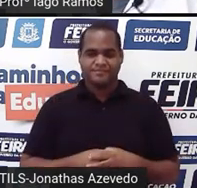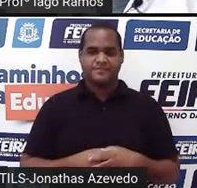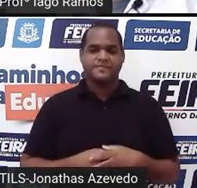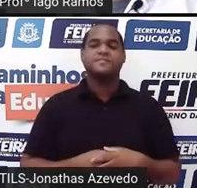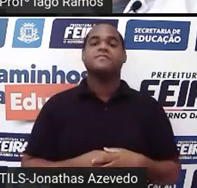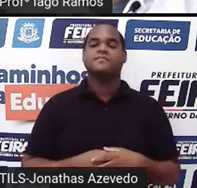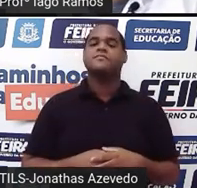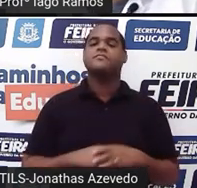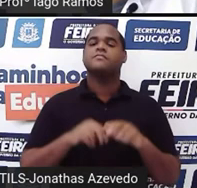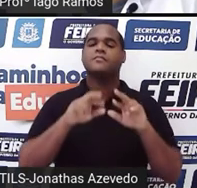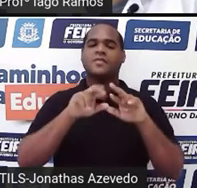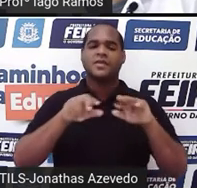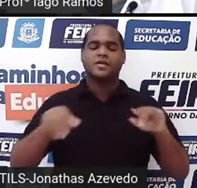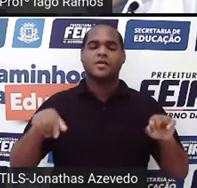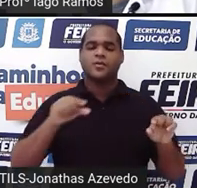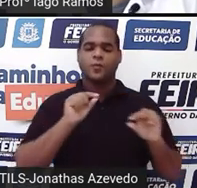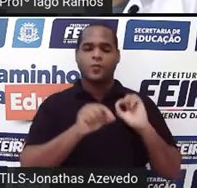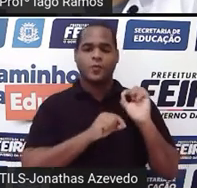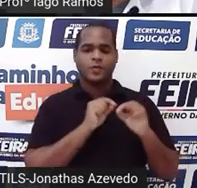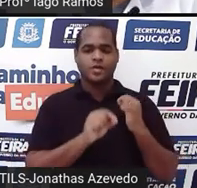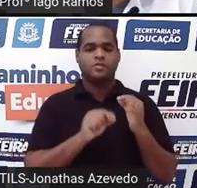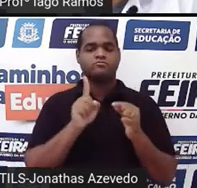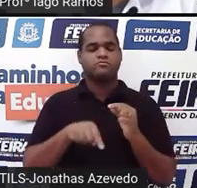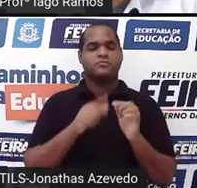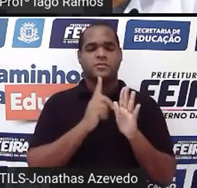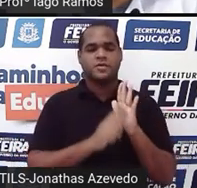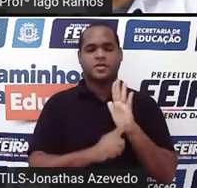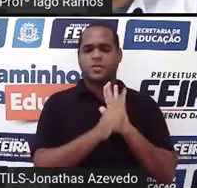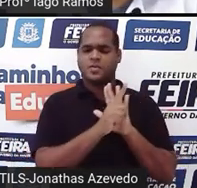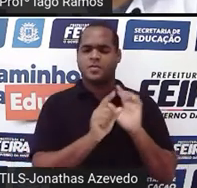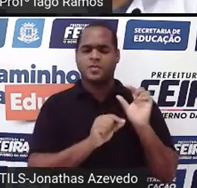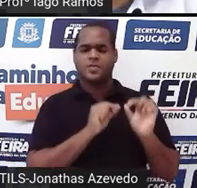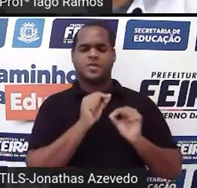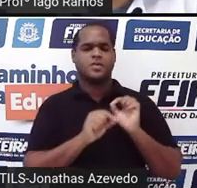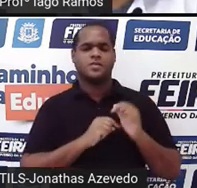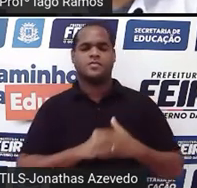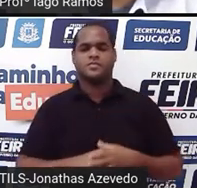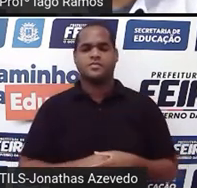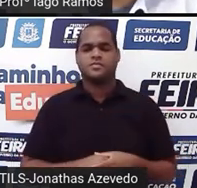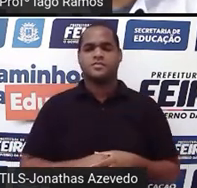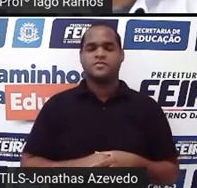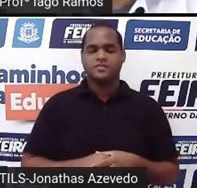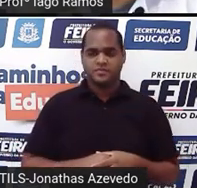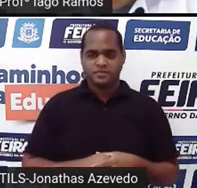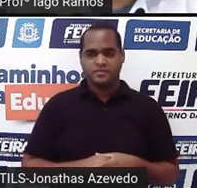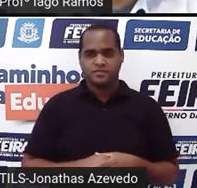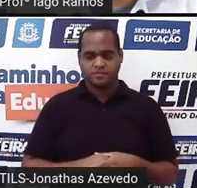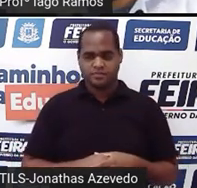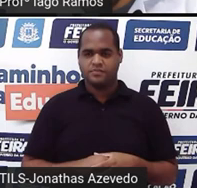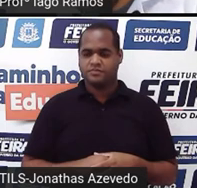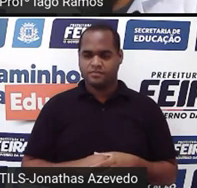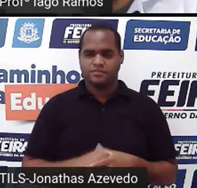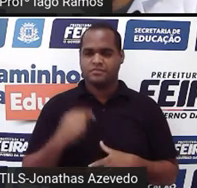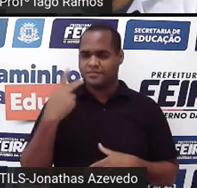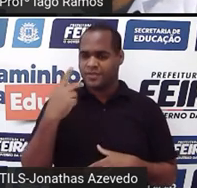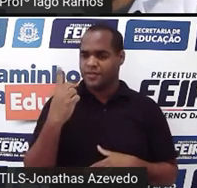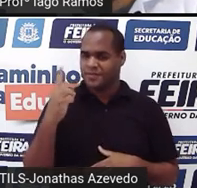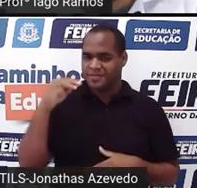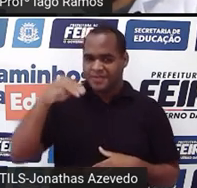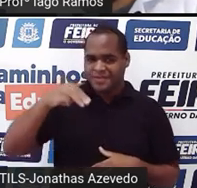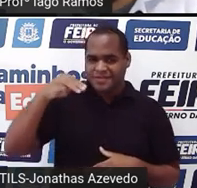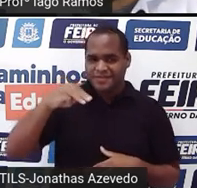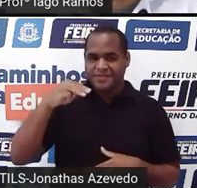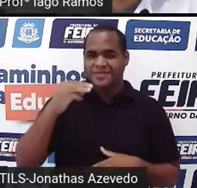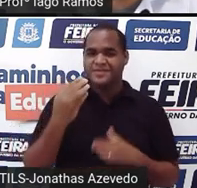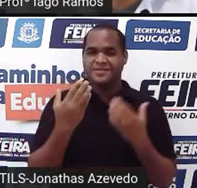Quais são os elementos desse gráfico, beleza? E aí, eu vou te dar só um minutinho,